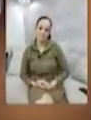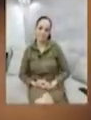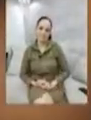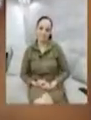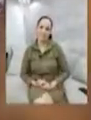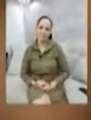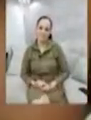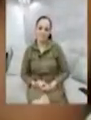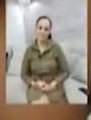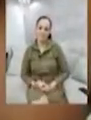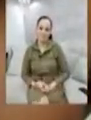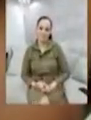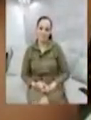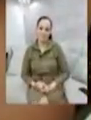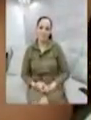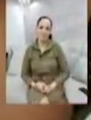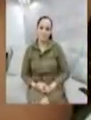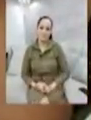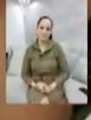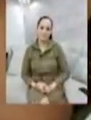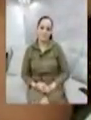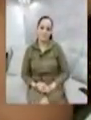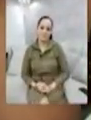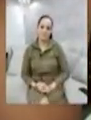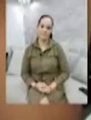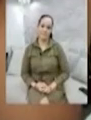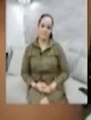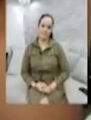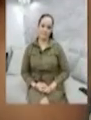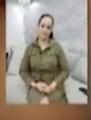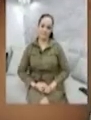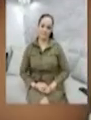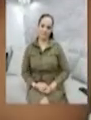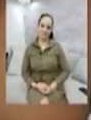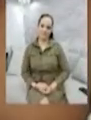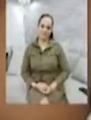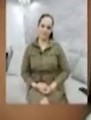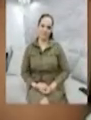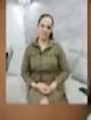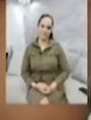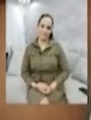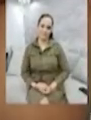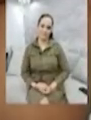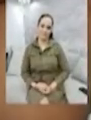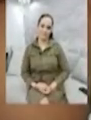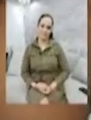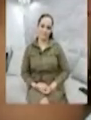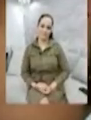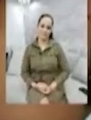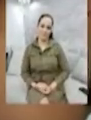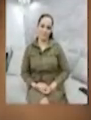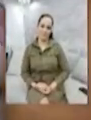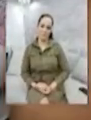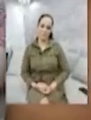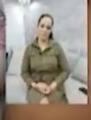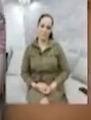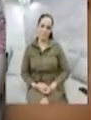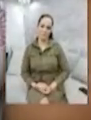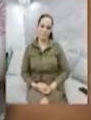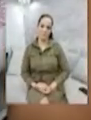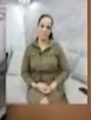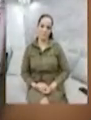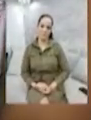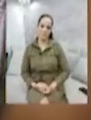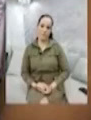no meu Instagram com os meus clientes, né? Então, assim, se para você, no seu trabalho, não afetou o seu